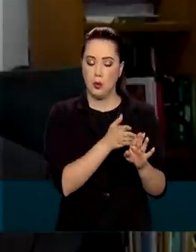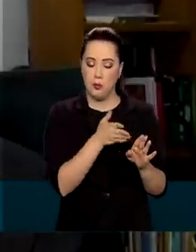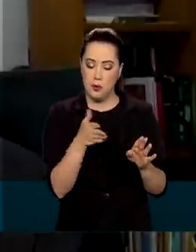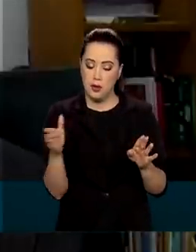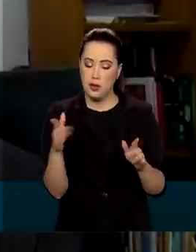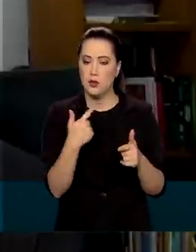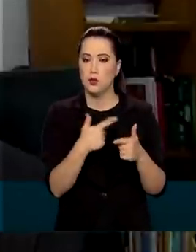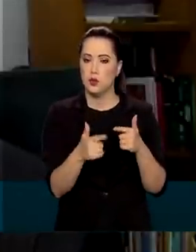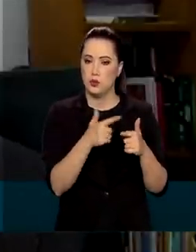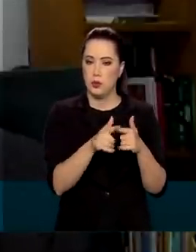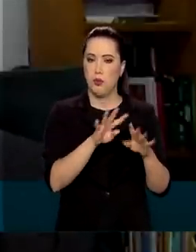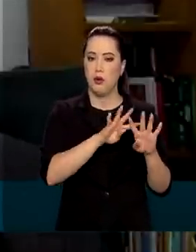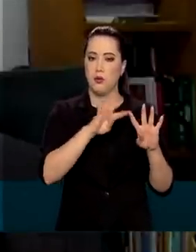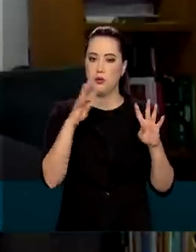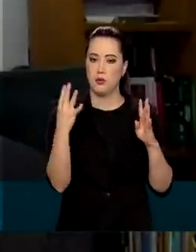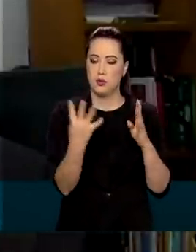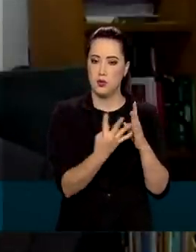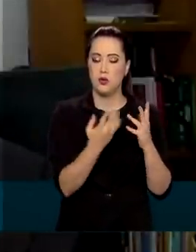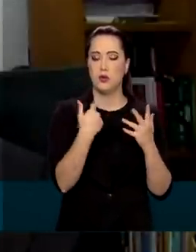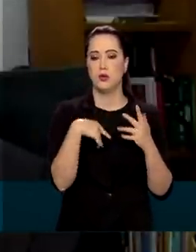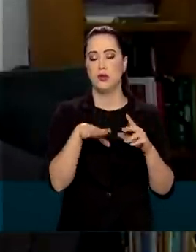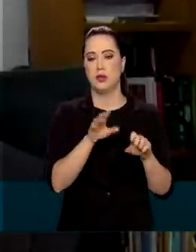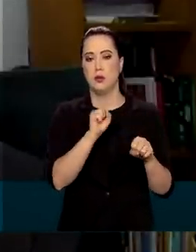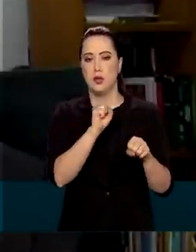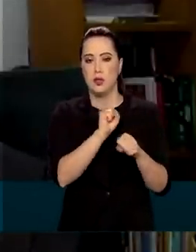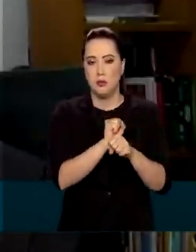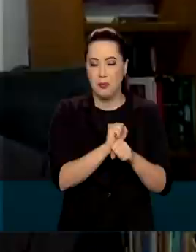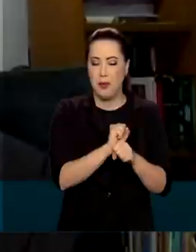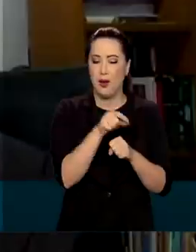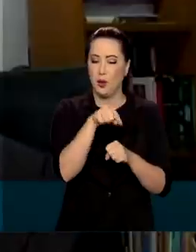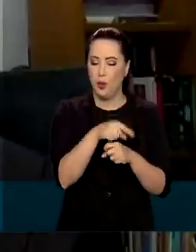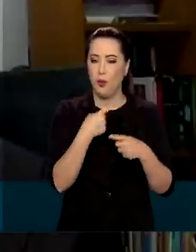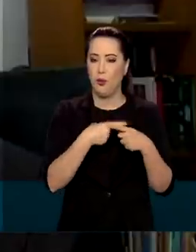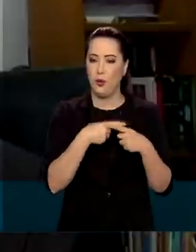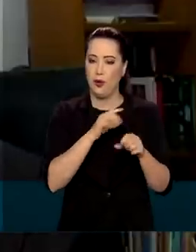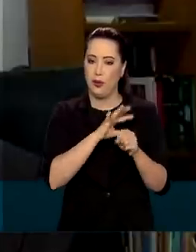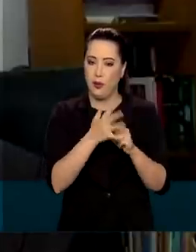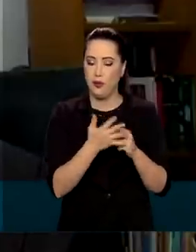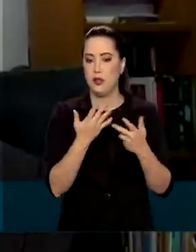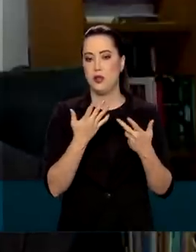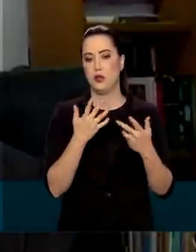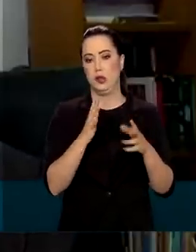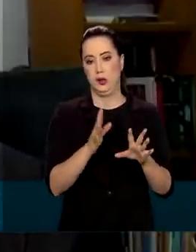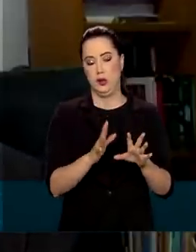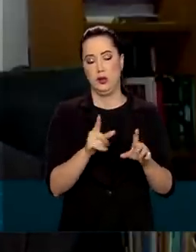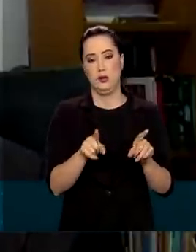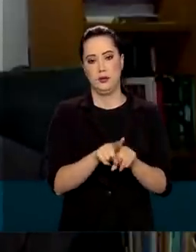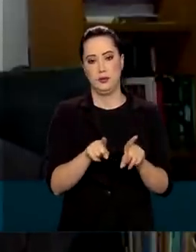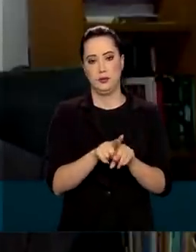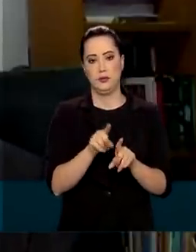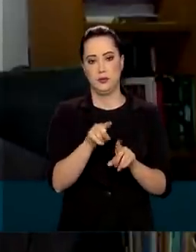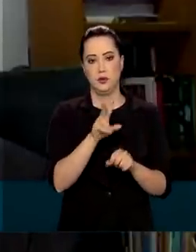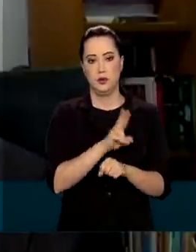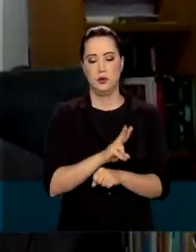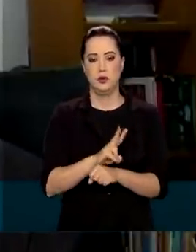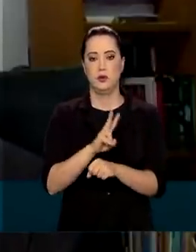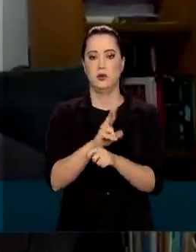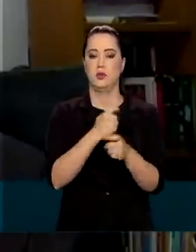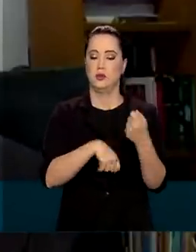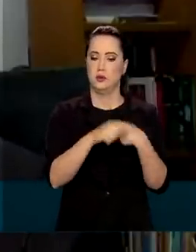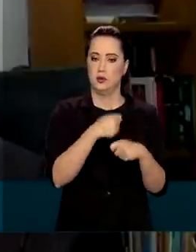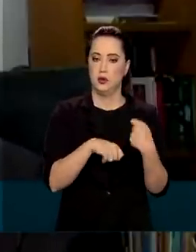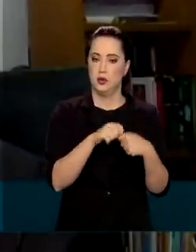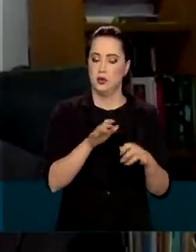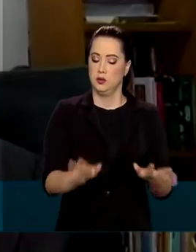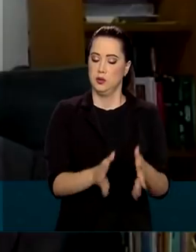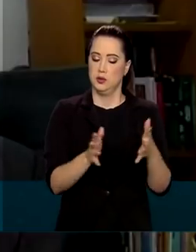de isolamento, de paralisação do processo produtivo, como também de proteger a economia, como também